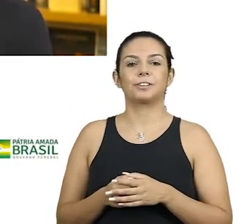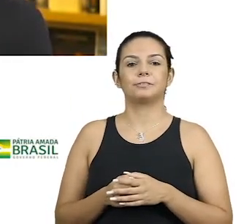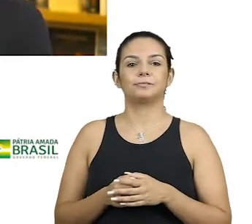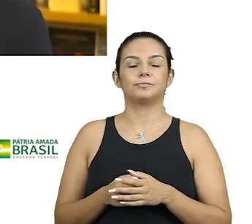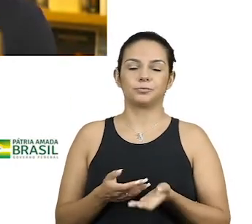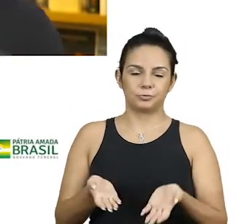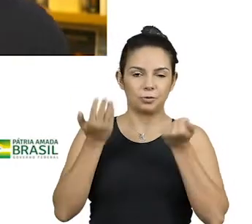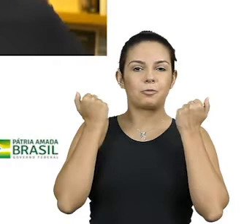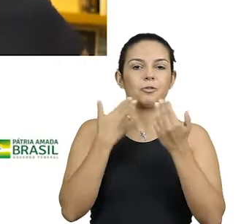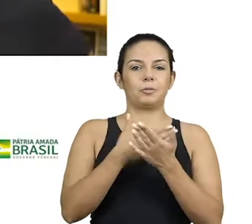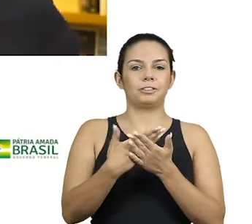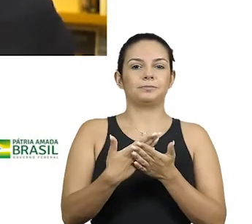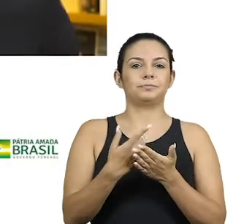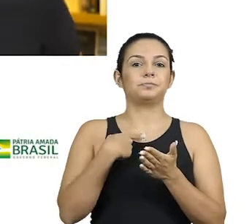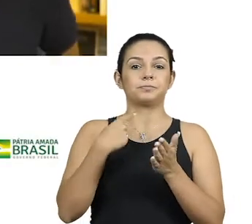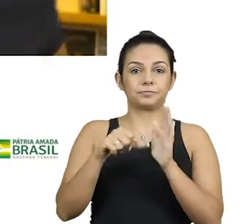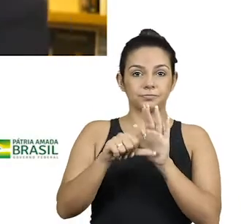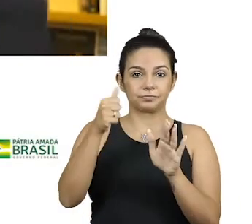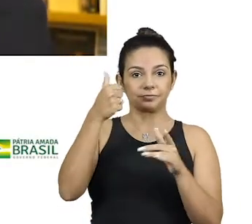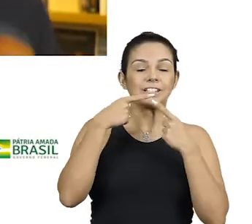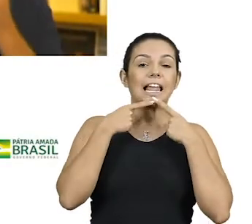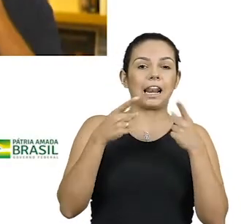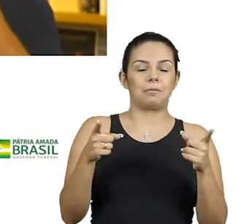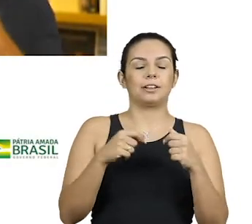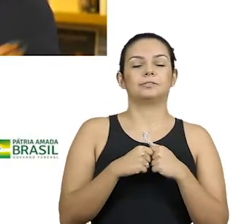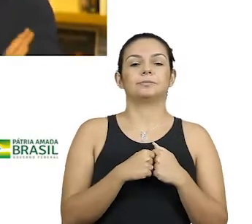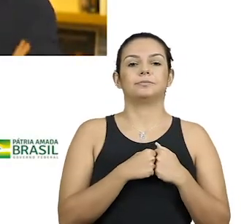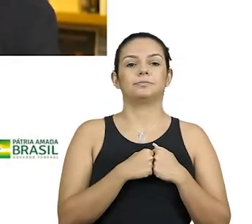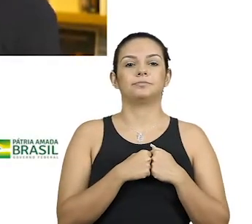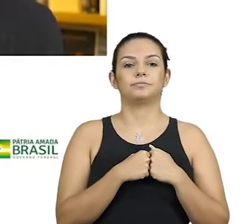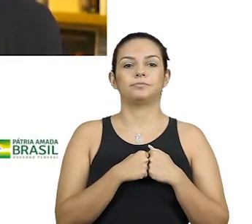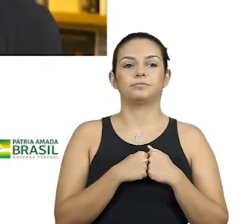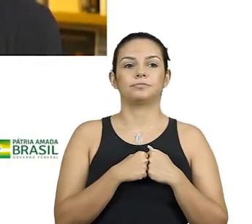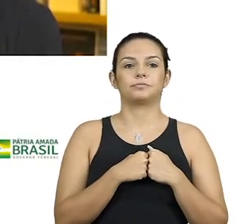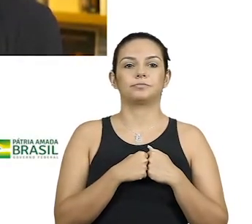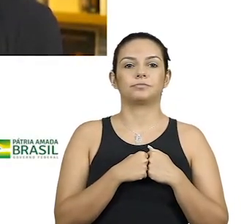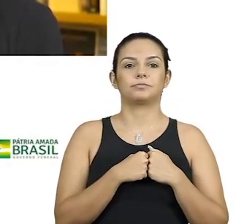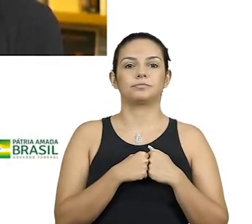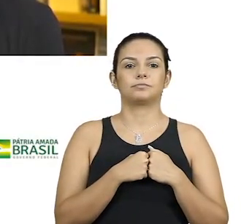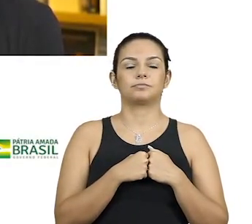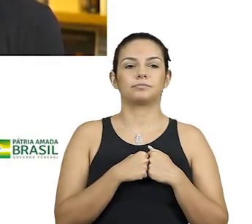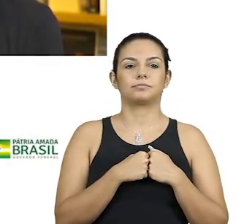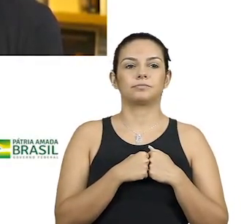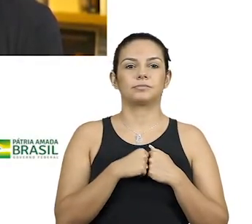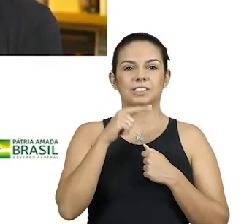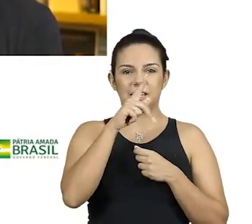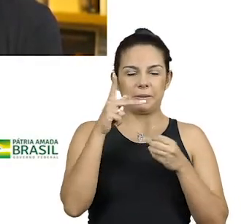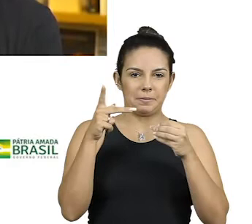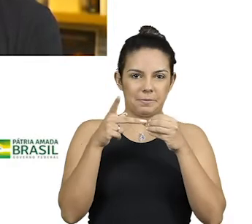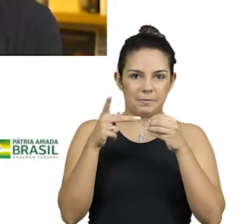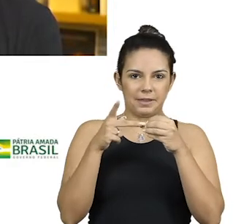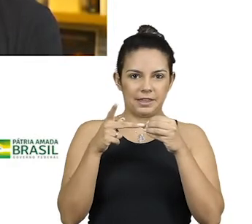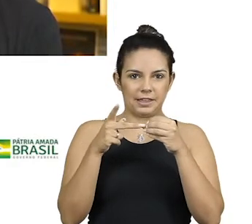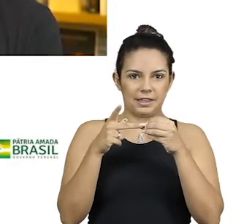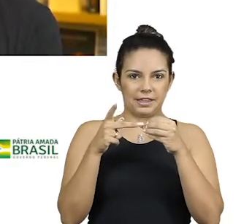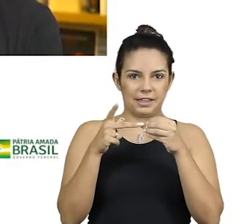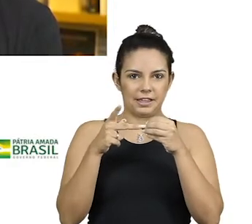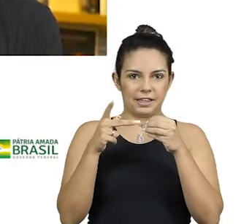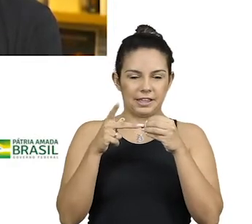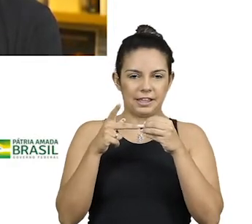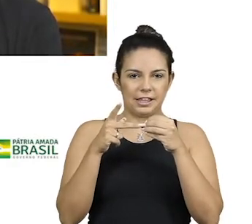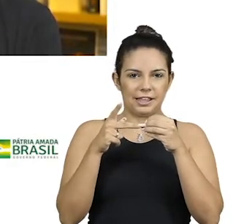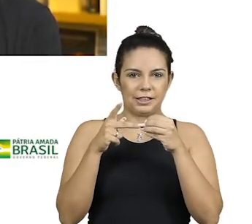Vambora, vambora. Primeiro é seguinte, reclamação. Diga. Quer ver aquela pedra do Muro de Berlim que você